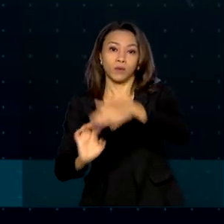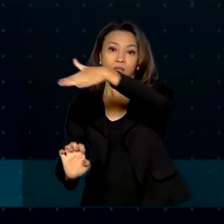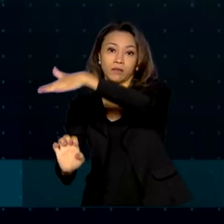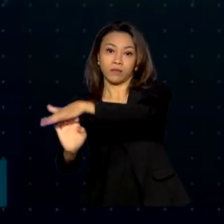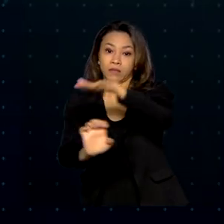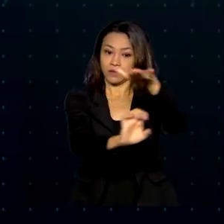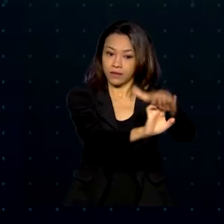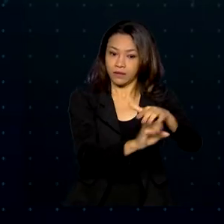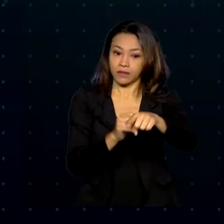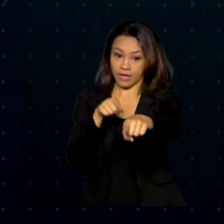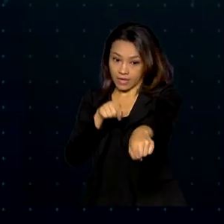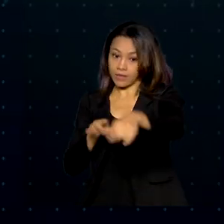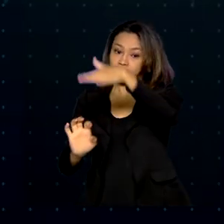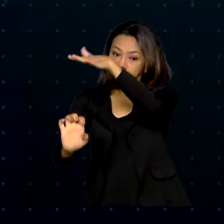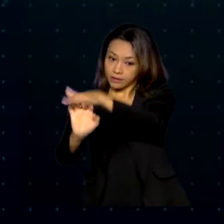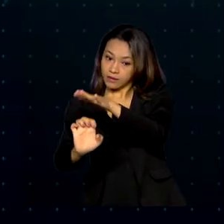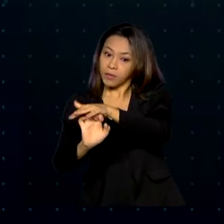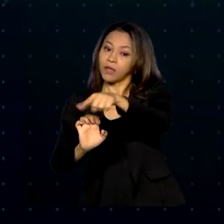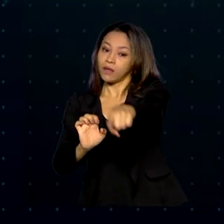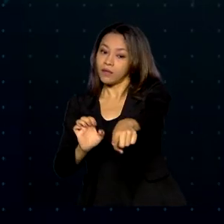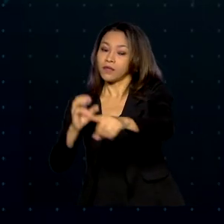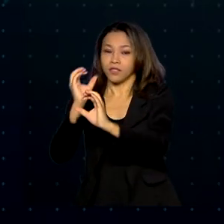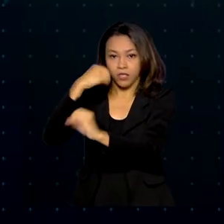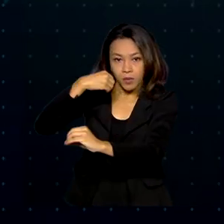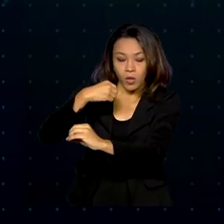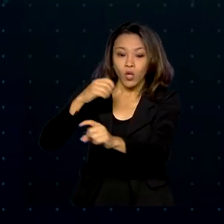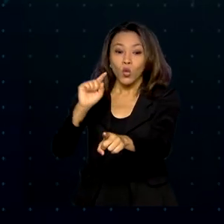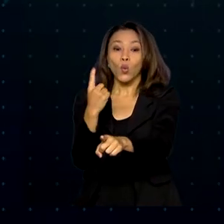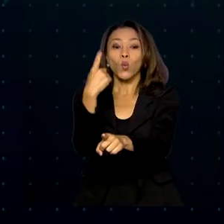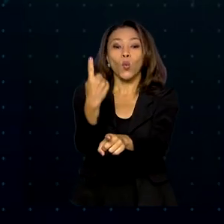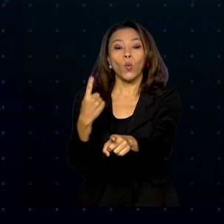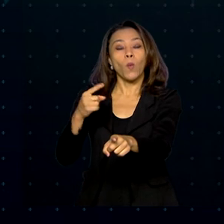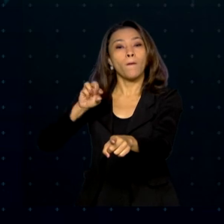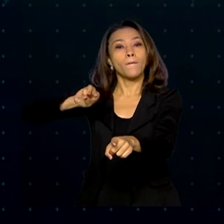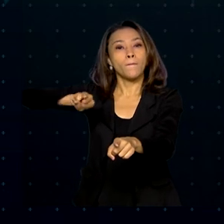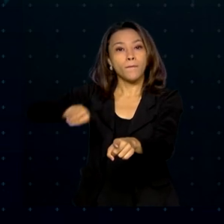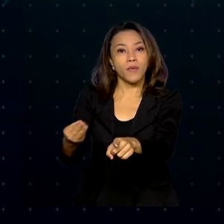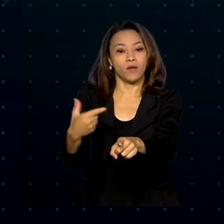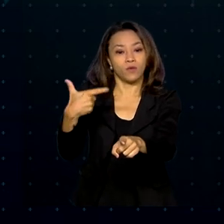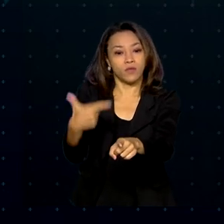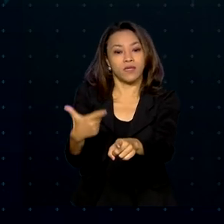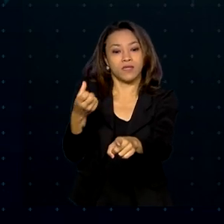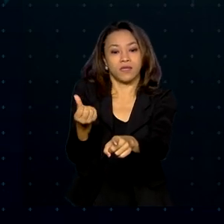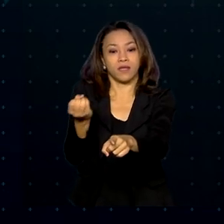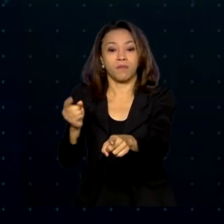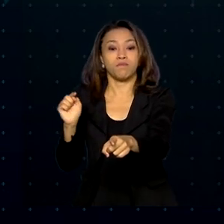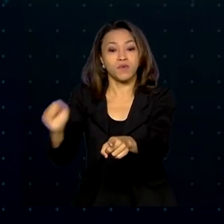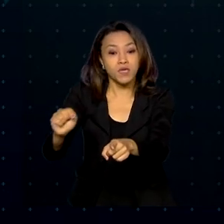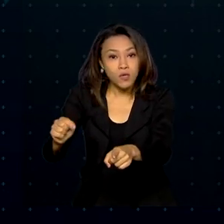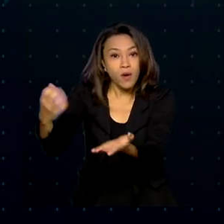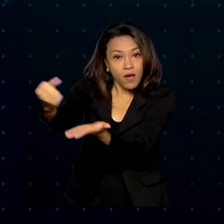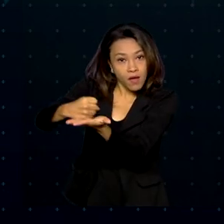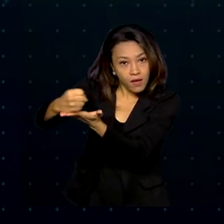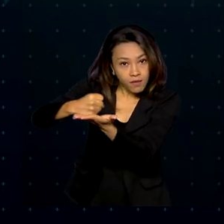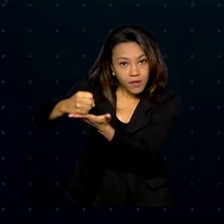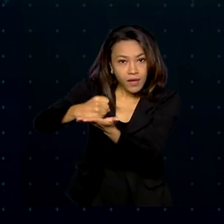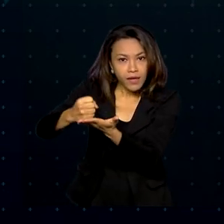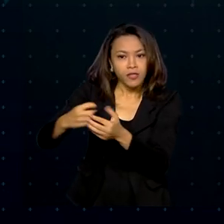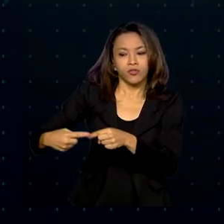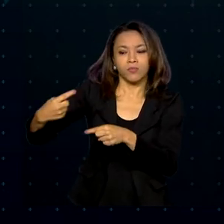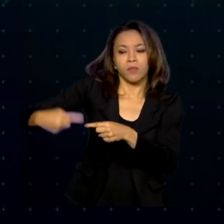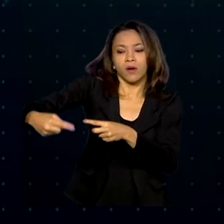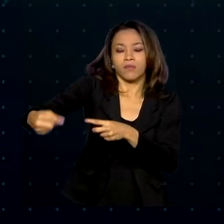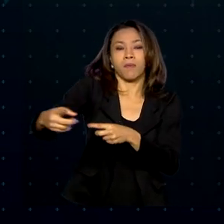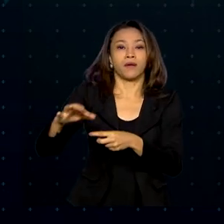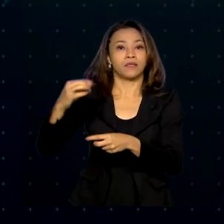O laboratório Cristalha se comprometeu a fornecer 1 milhão 260 mil unidades de medicamentos nos próximos